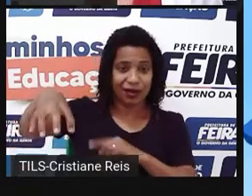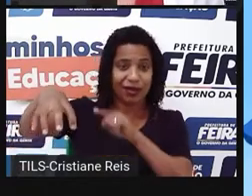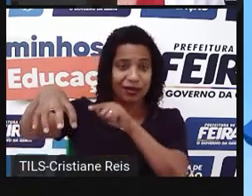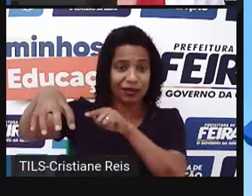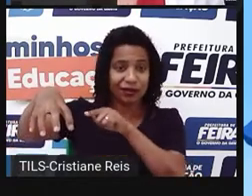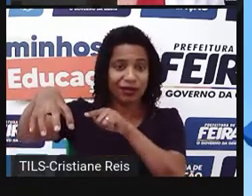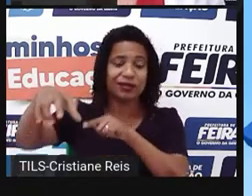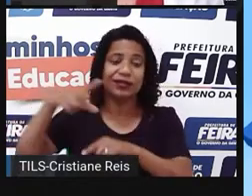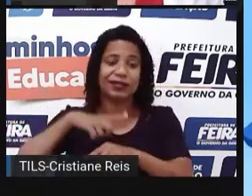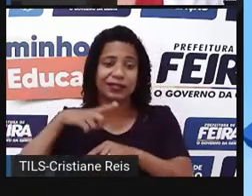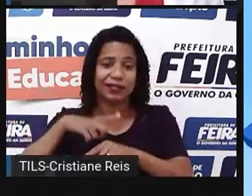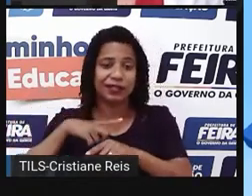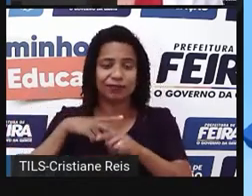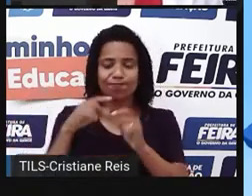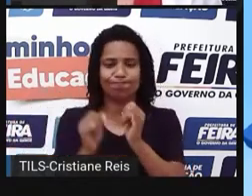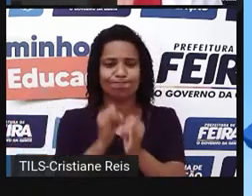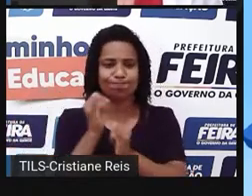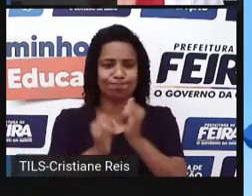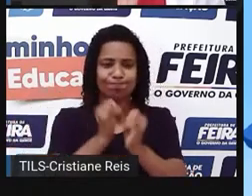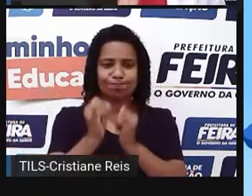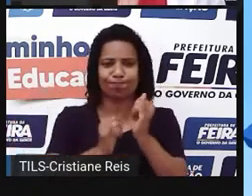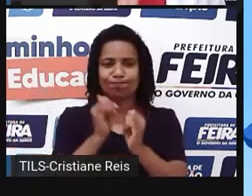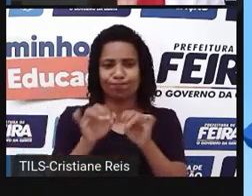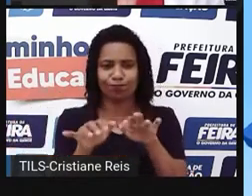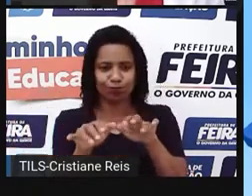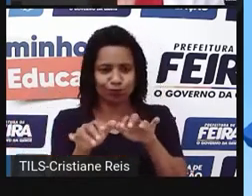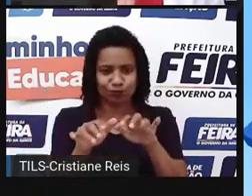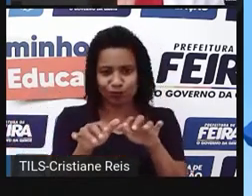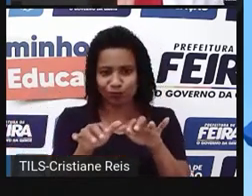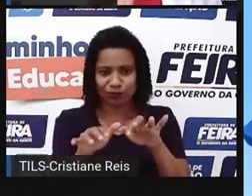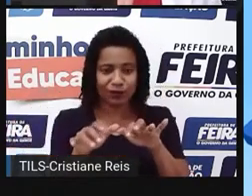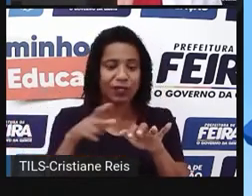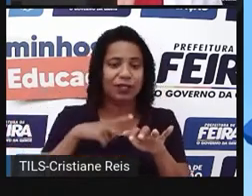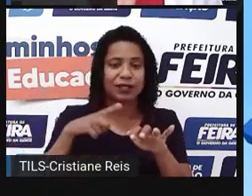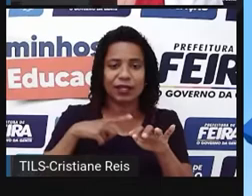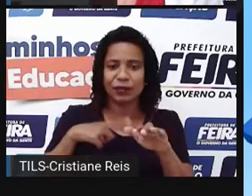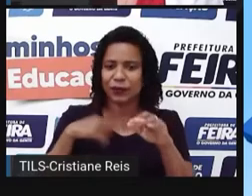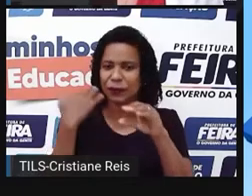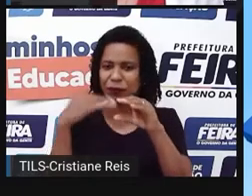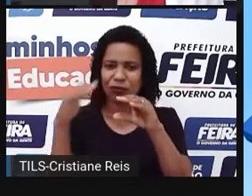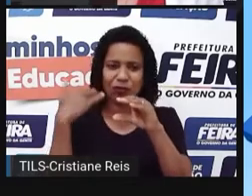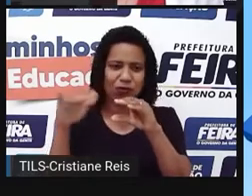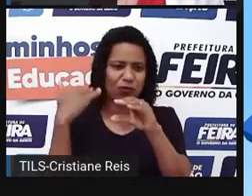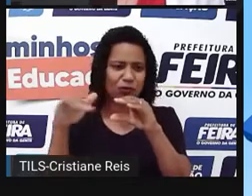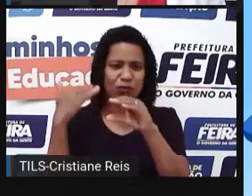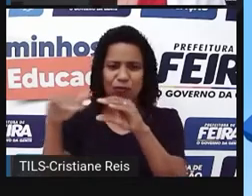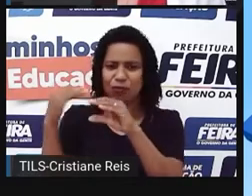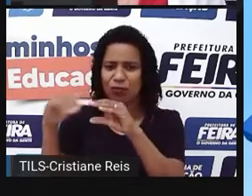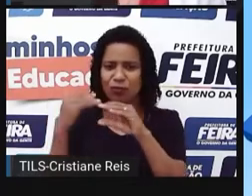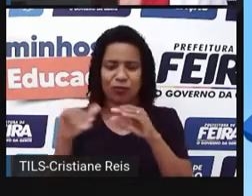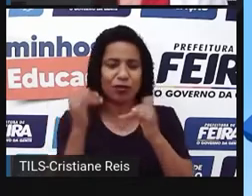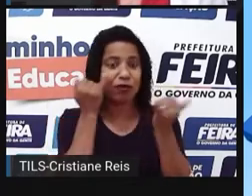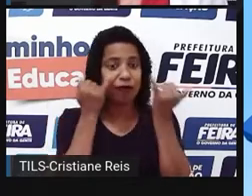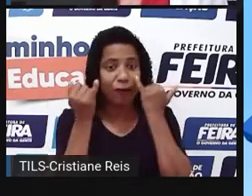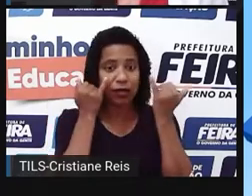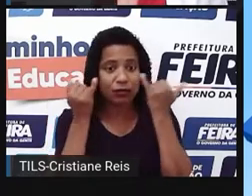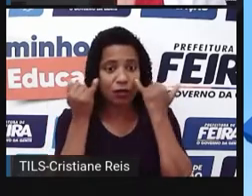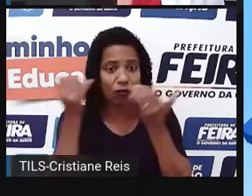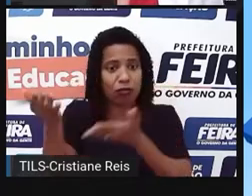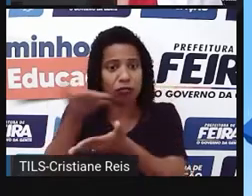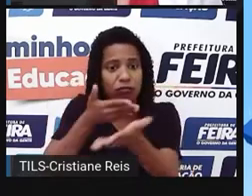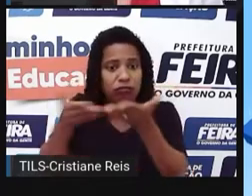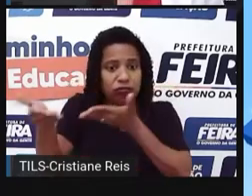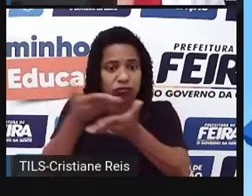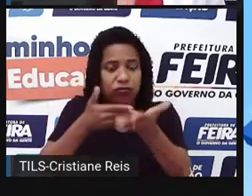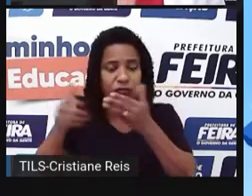Há muitos internautas e dentre eles há um compulsivo que compartilha muitas informações. E você sabe que